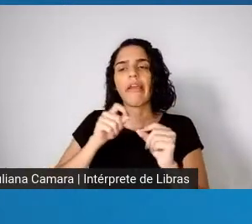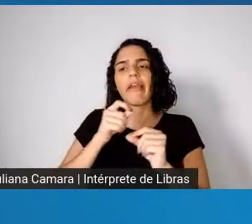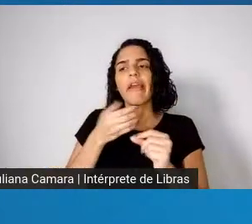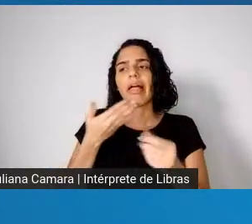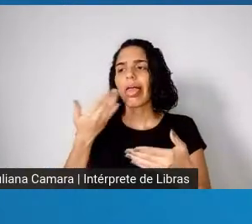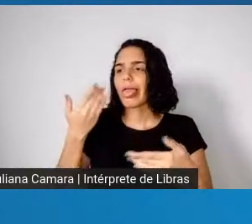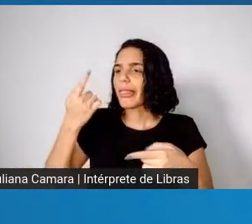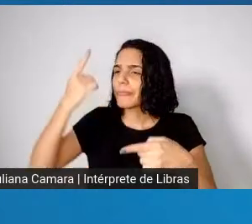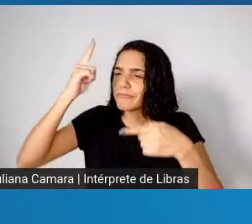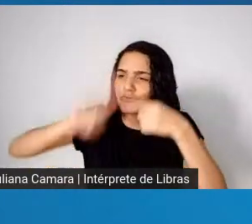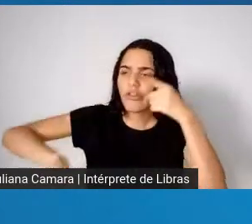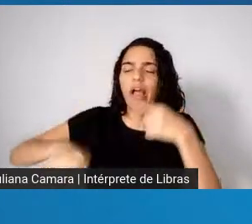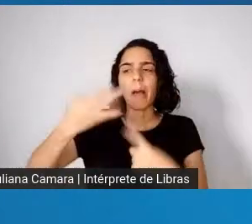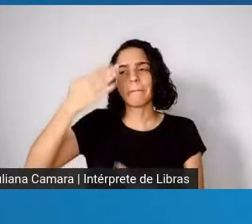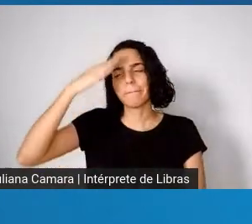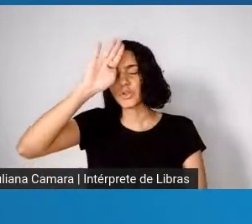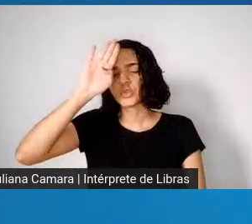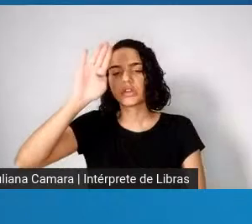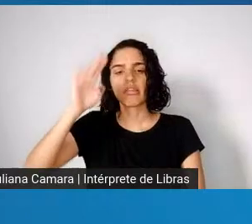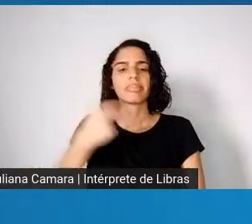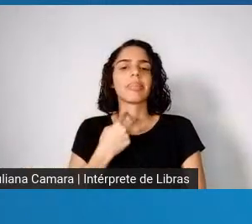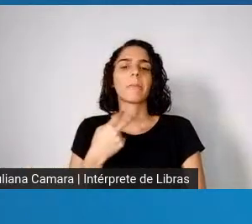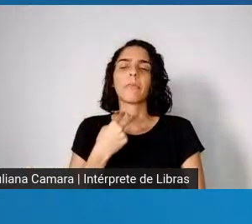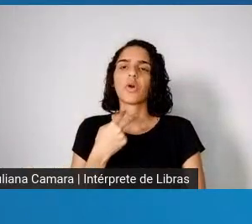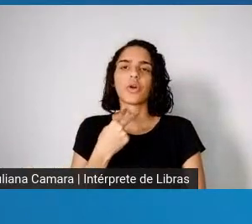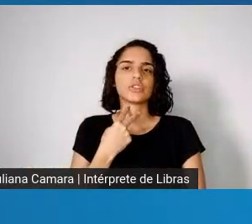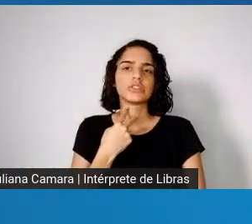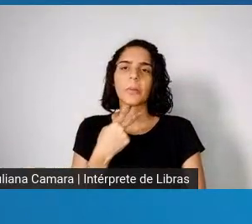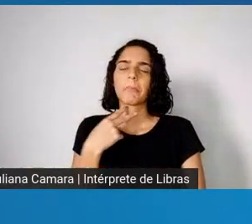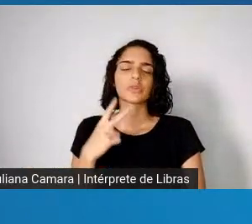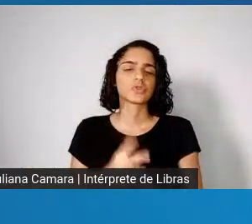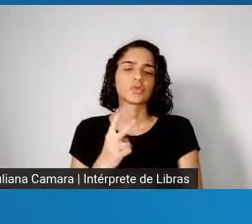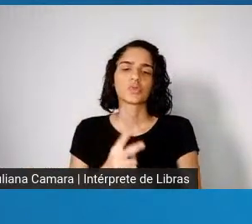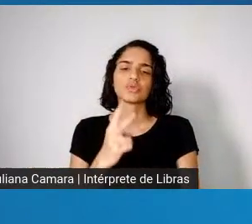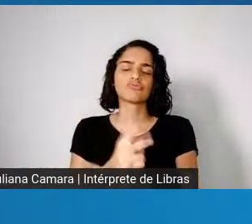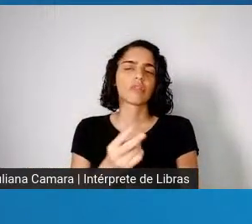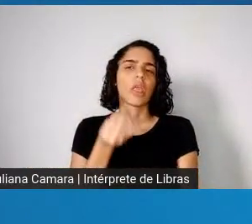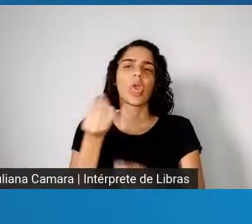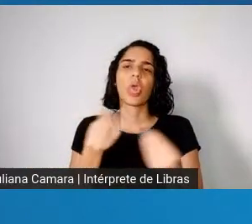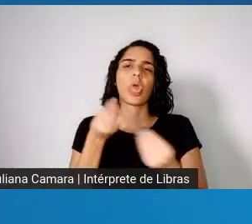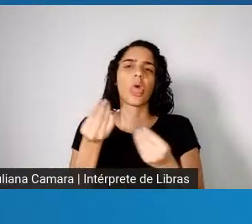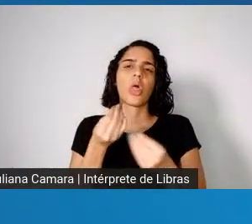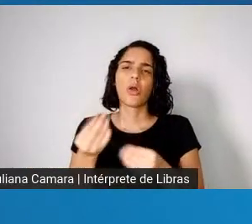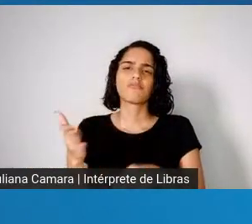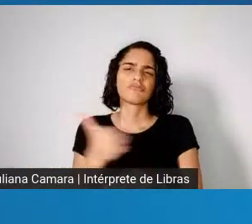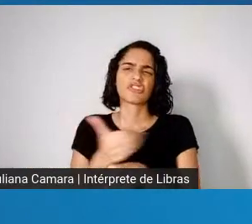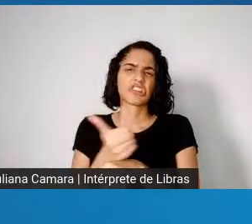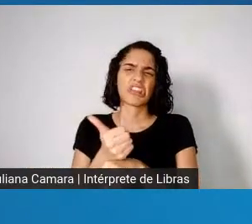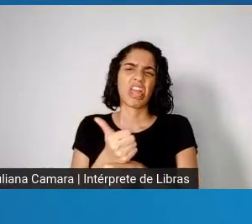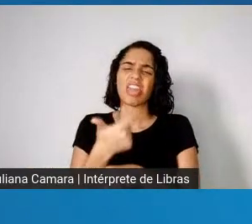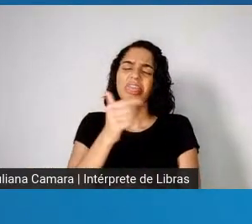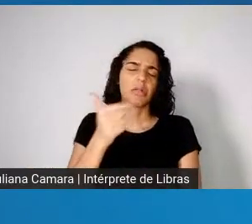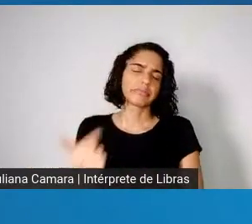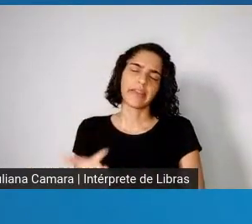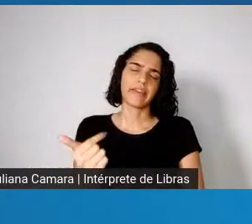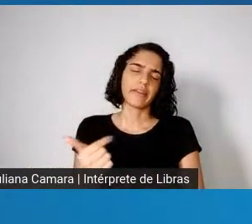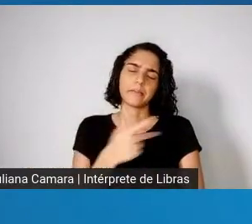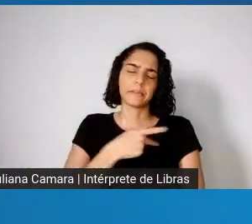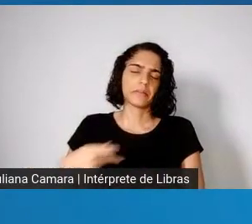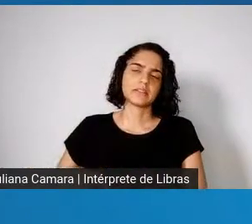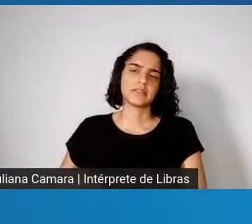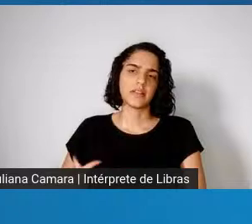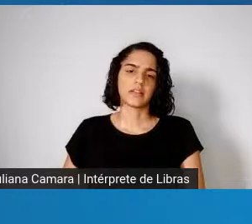onde ele está. Porque não tem, não está à altura da dignidade do cargo de presidente da República. Obrigado.